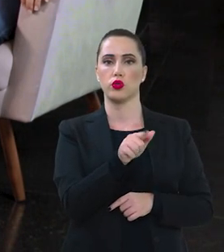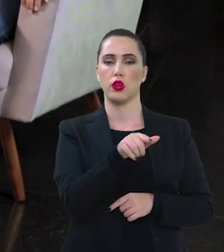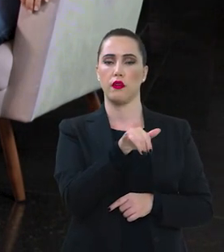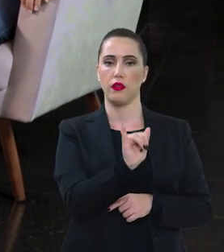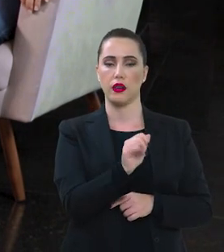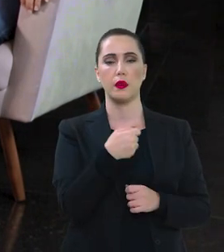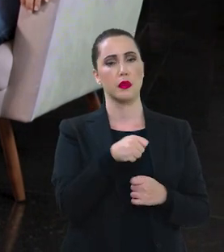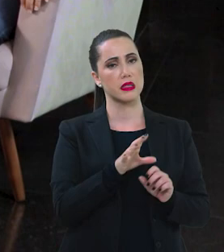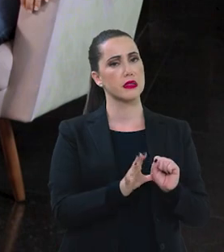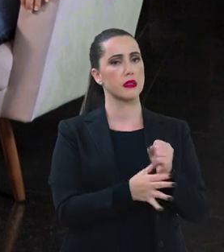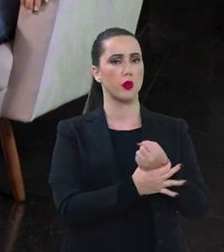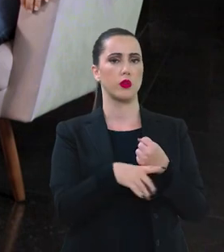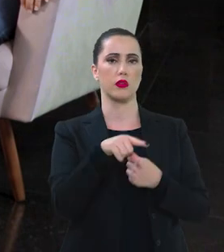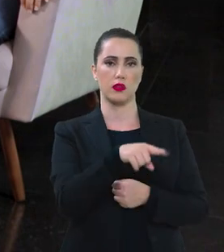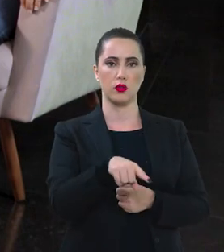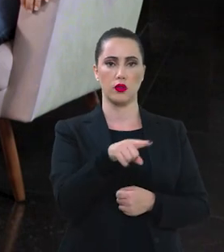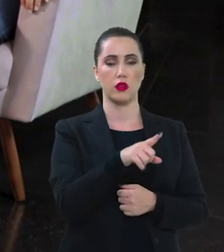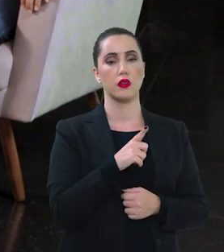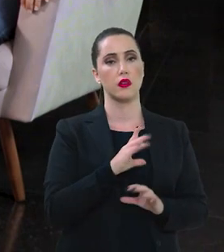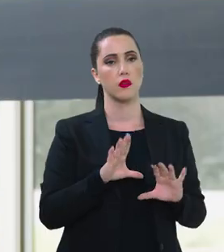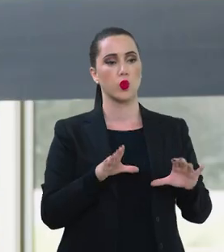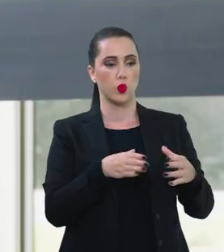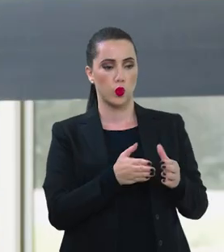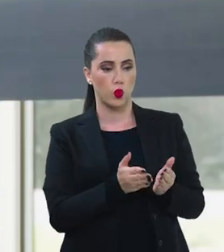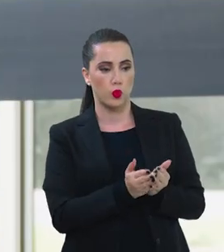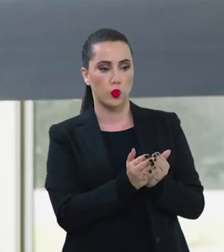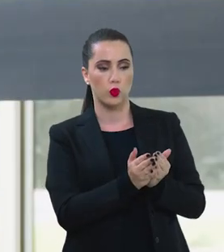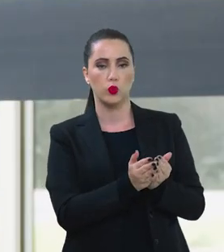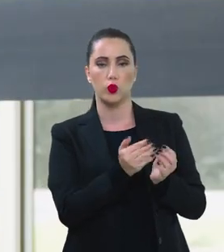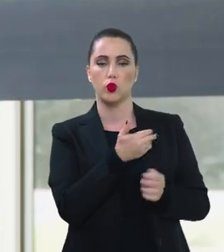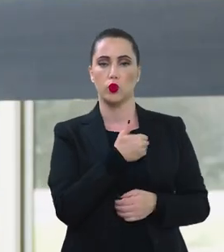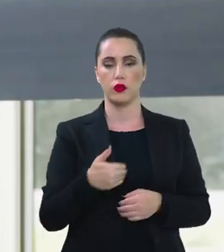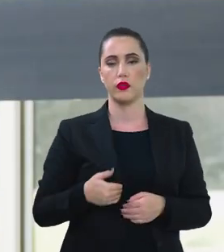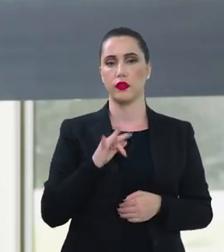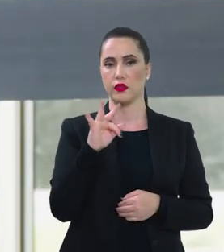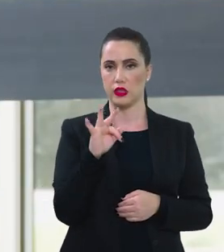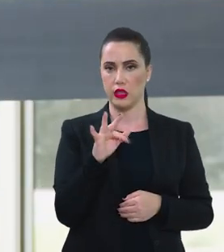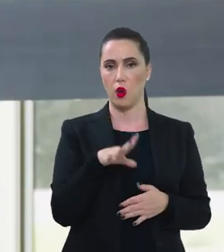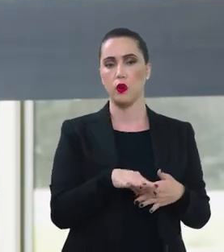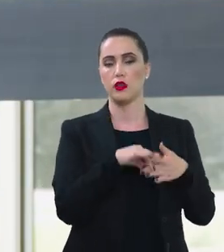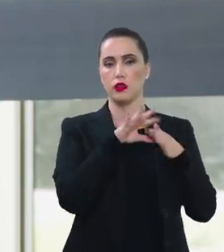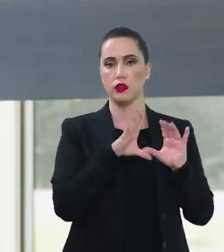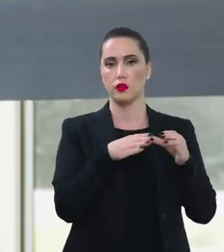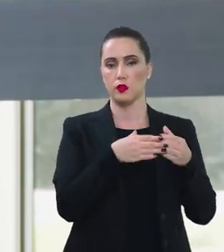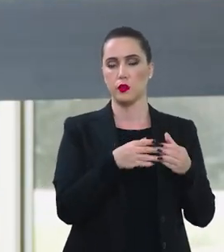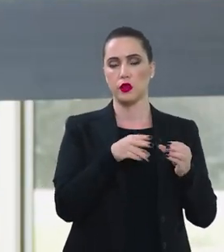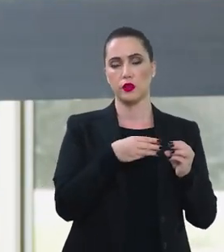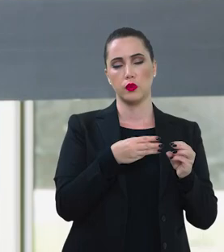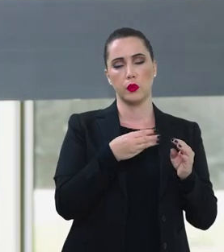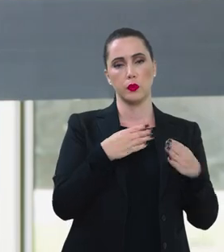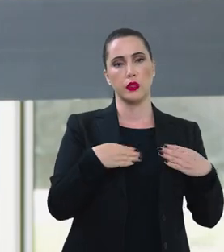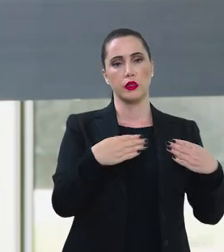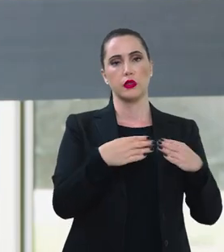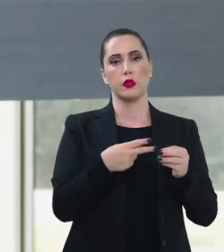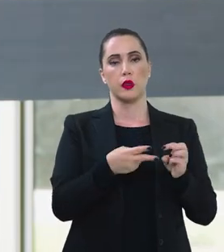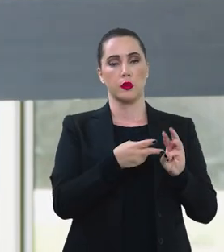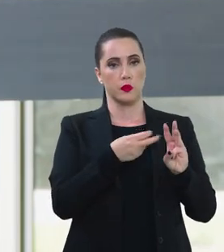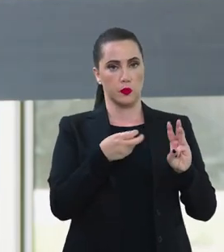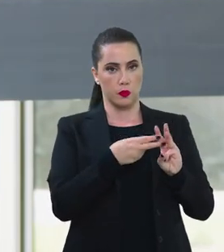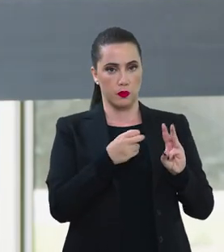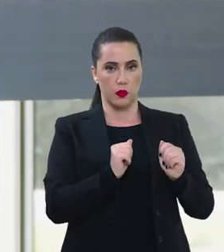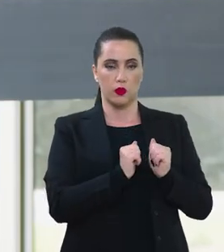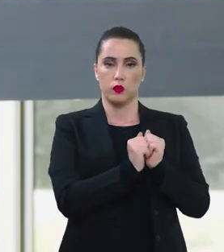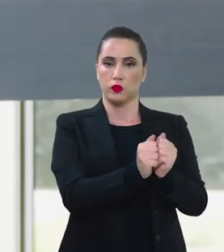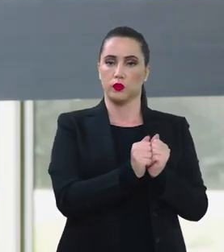garantir políticas públicas de segurança. Teve uma comitiva do governo federal liderada pelo Ministério dos Povos Indígenas, que foi, eu